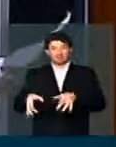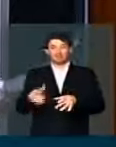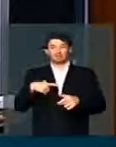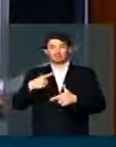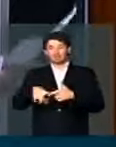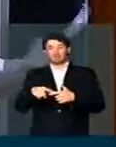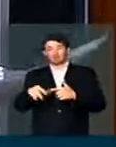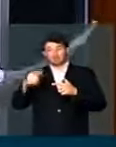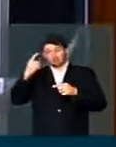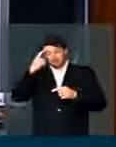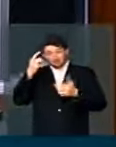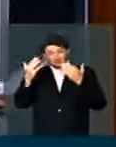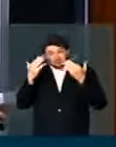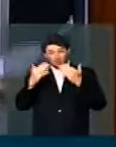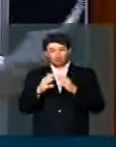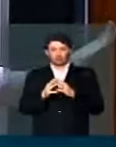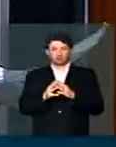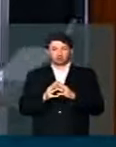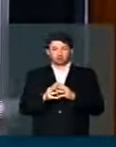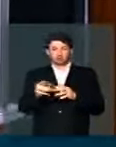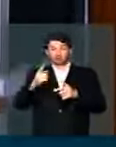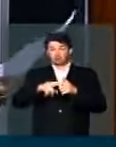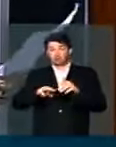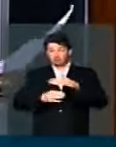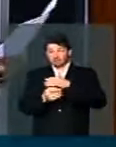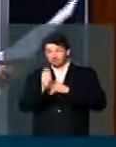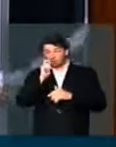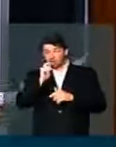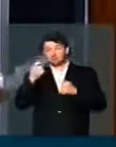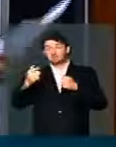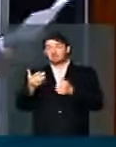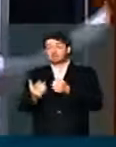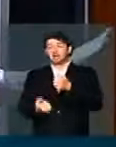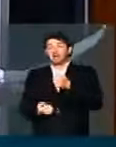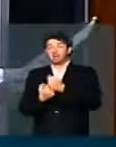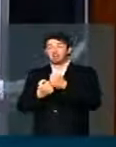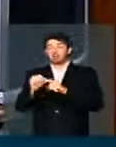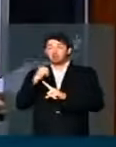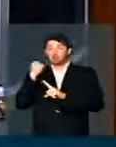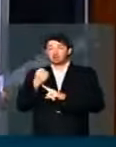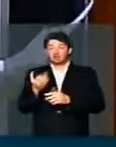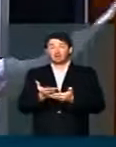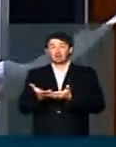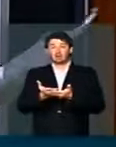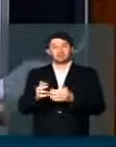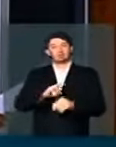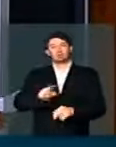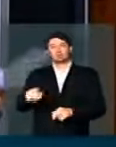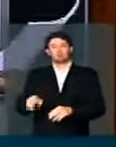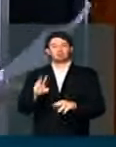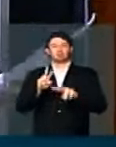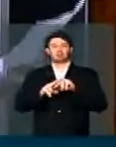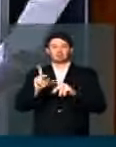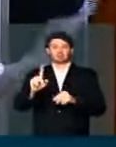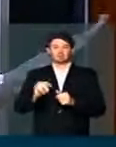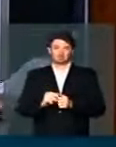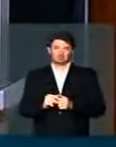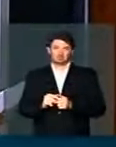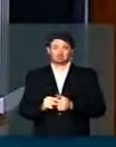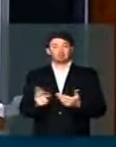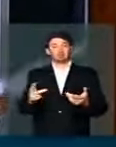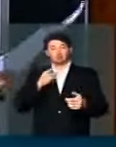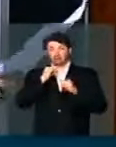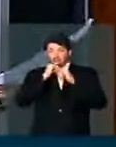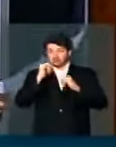que têm problemas psiquiátricos, problemas químicos, estão precisando de uma assistência social e não da prisão. Quero dizer a todos os